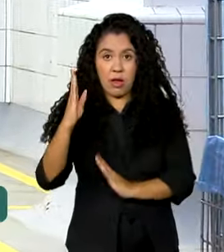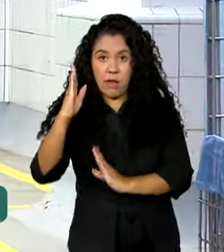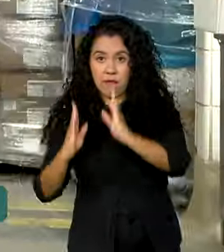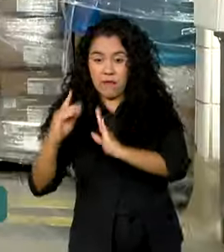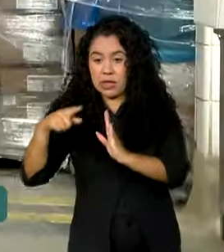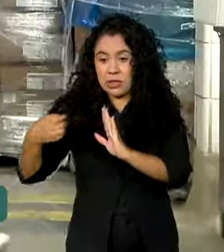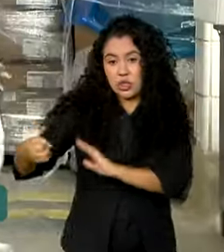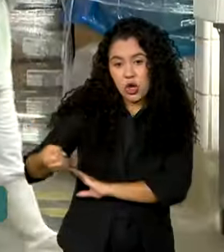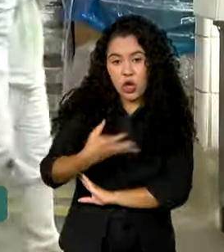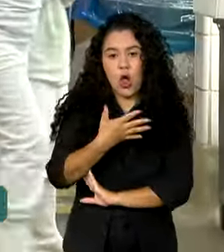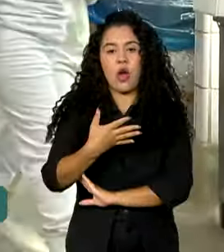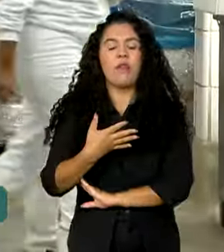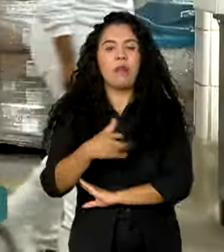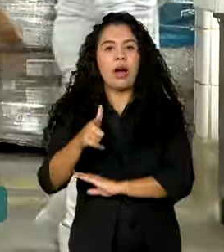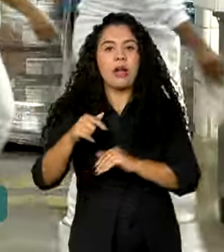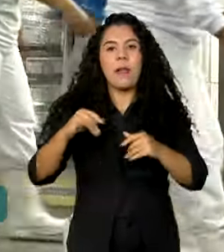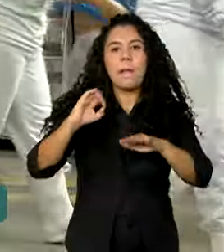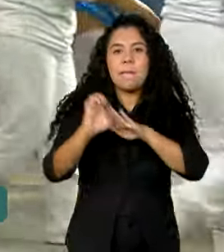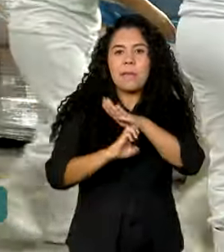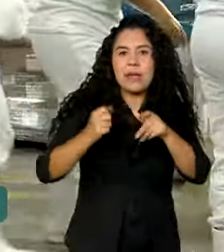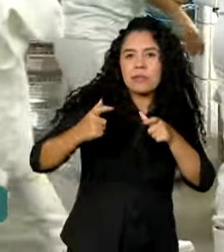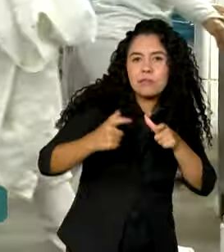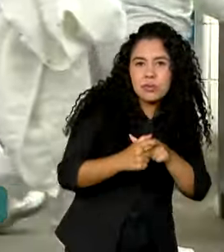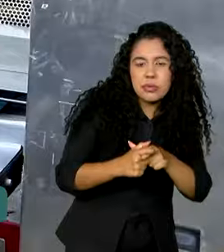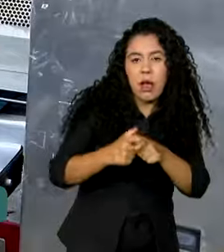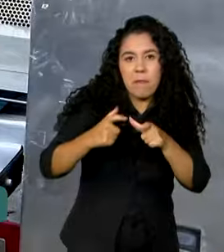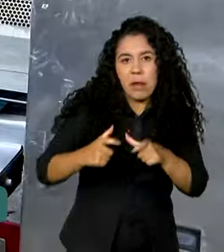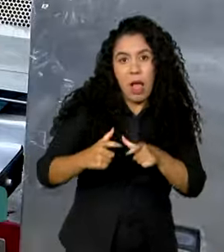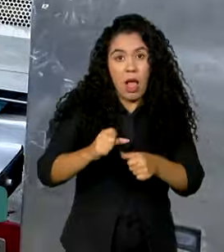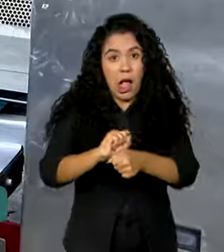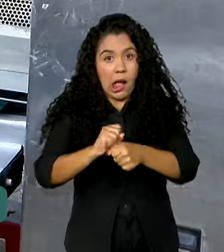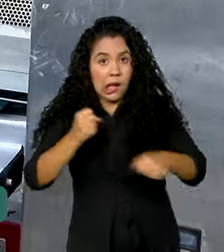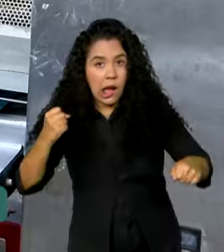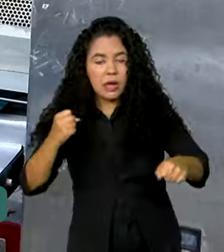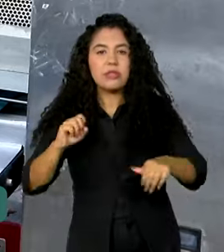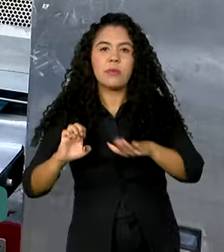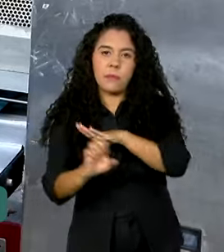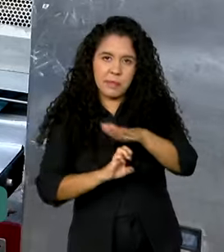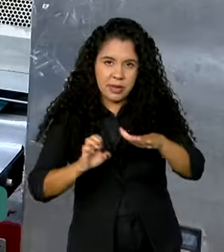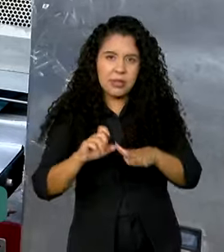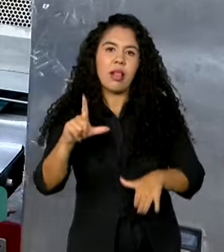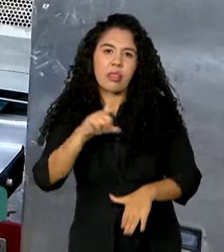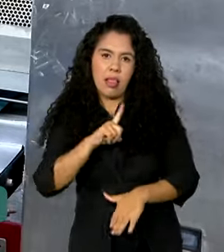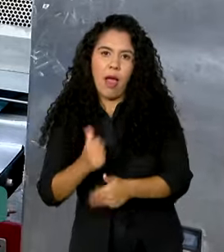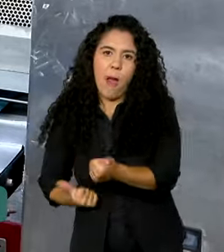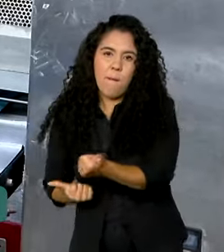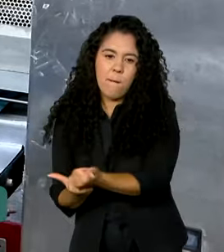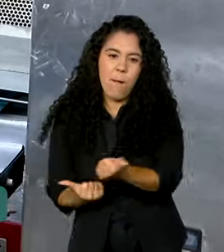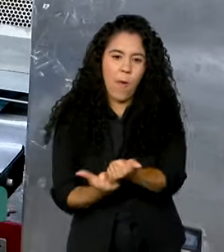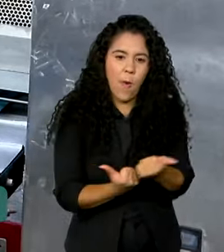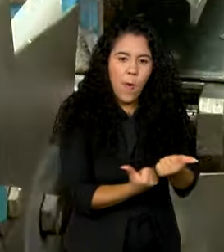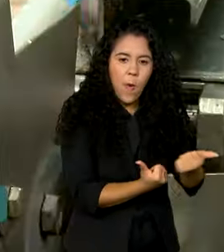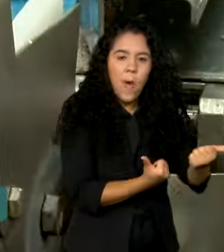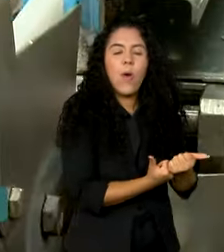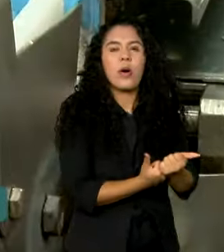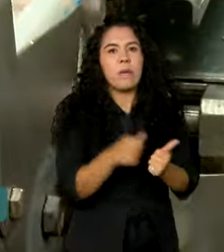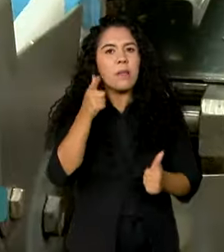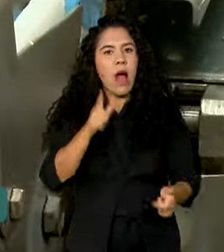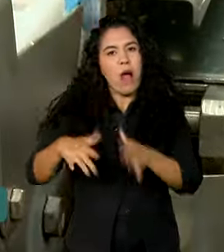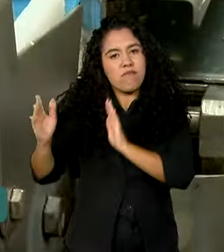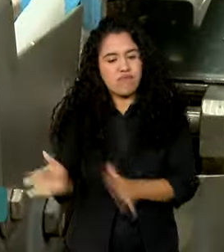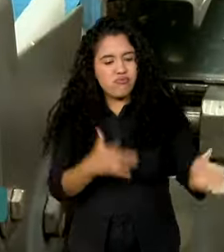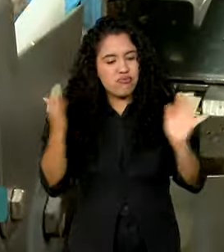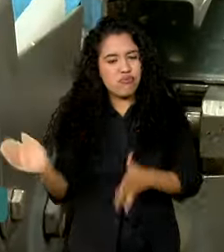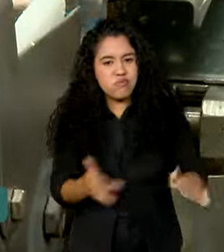Produtivo, as micro, pequenas e médias empresas terão apoio para adequar os processos de produção às